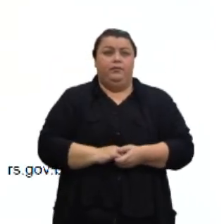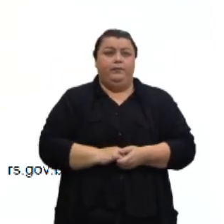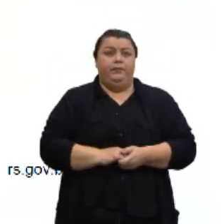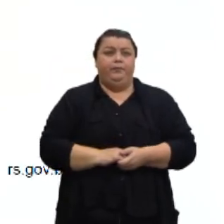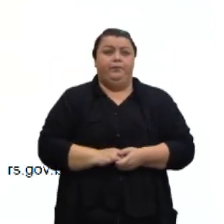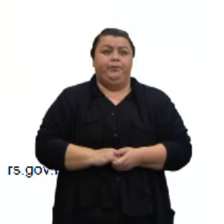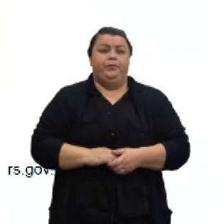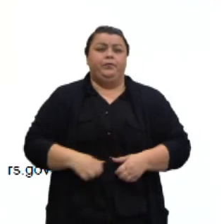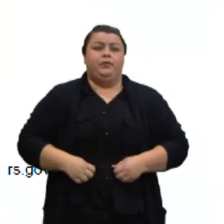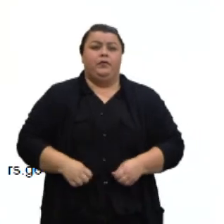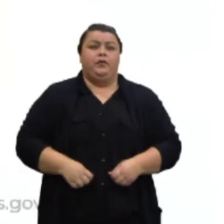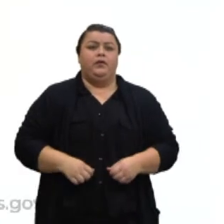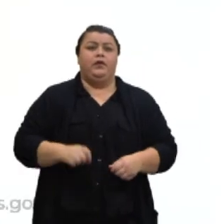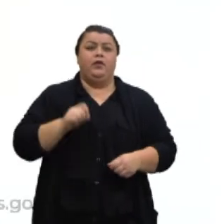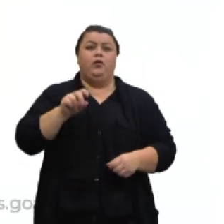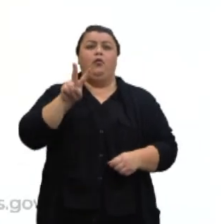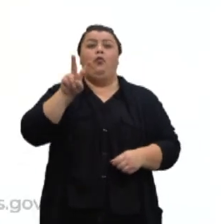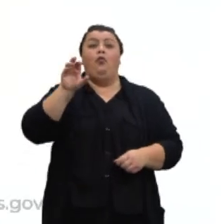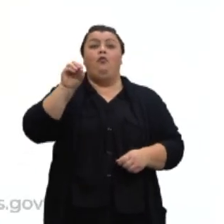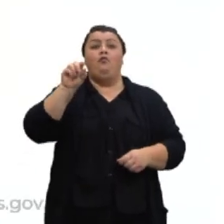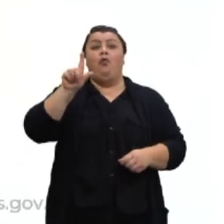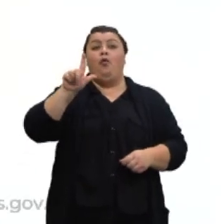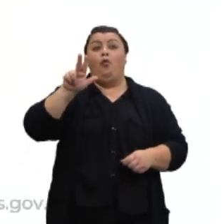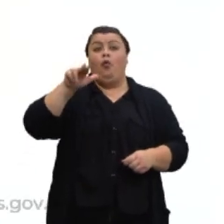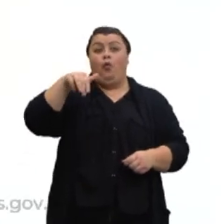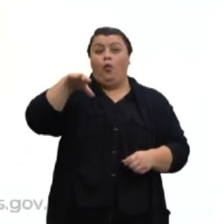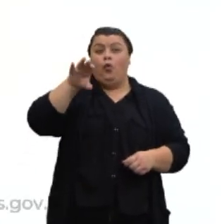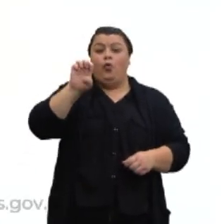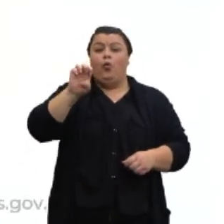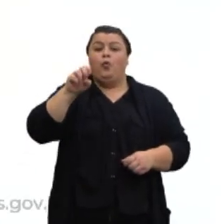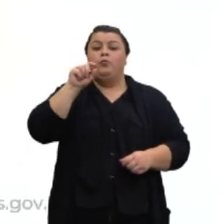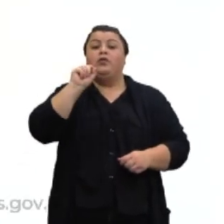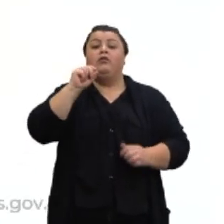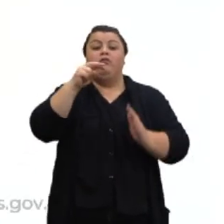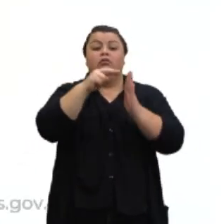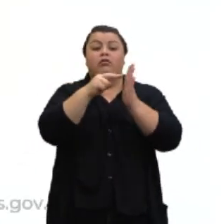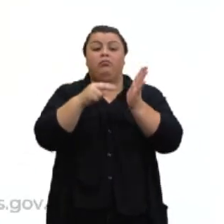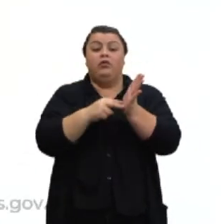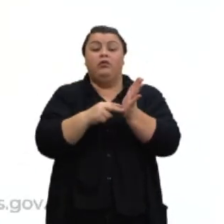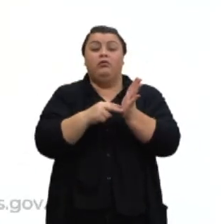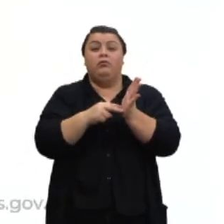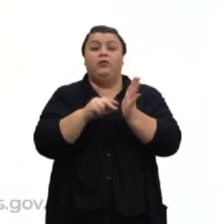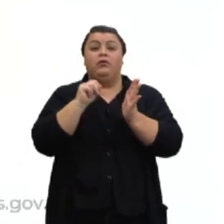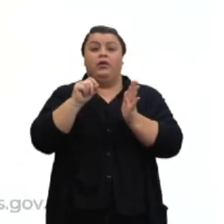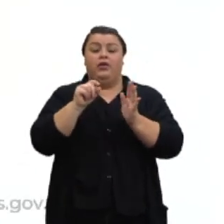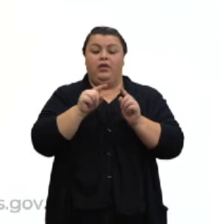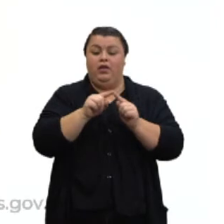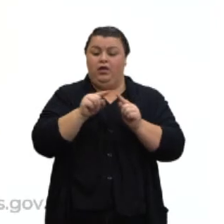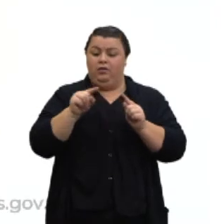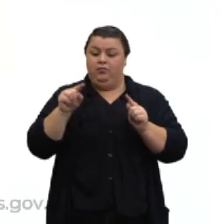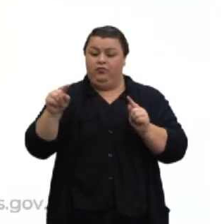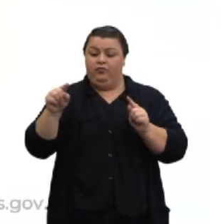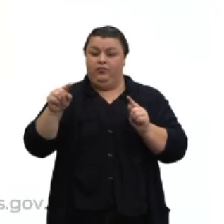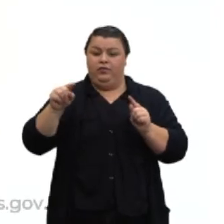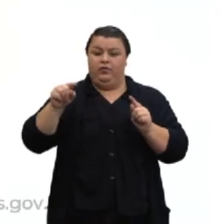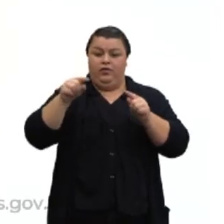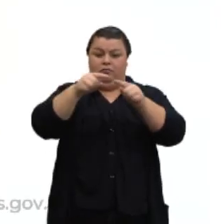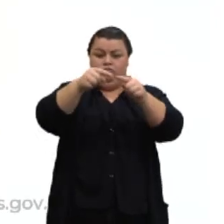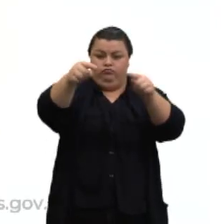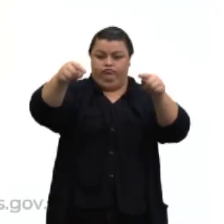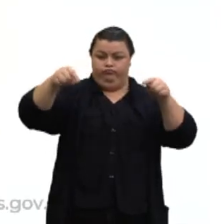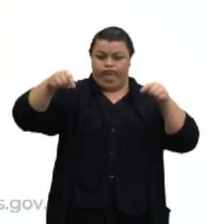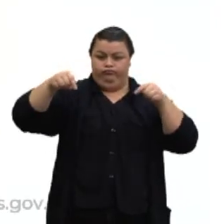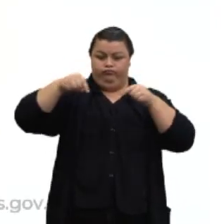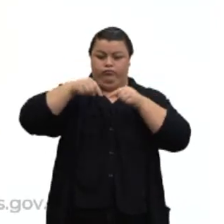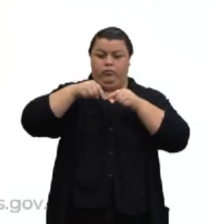E o volume desse prisma, então, quem é o volume do prisma? É a medida da porção do espaço que ele ocupa,